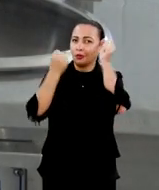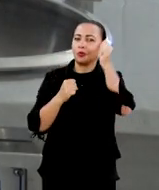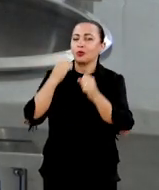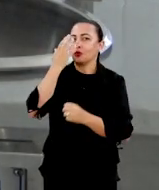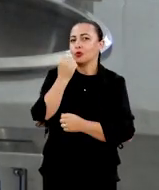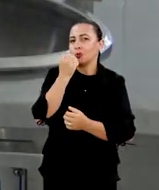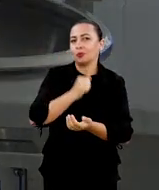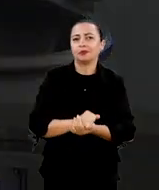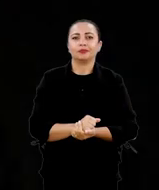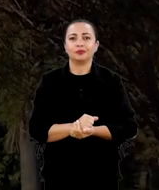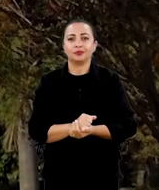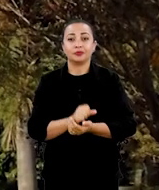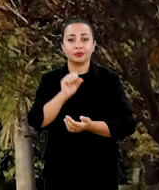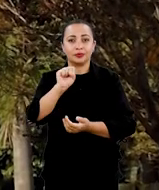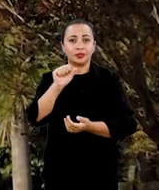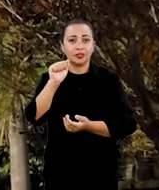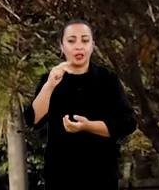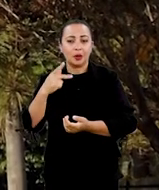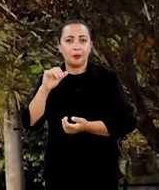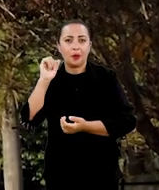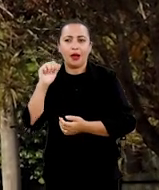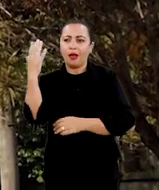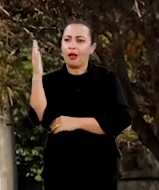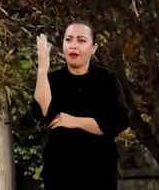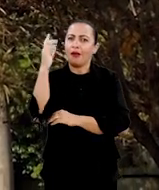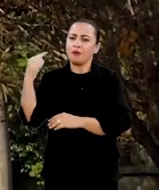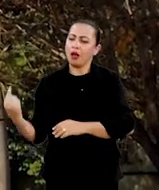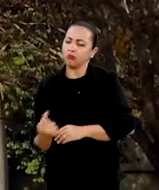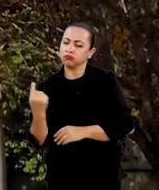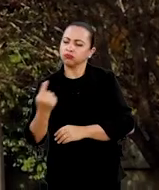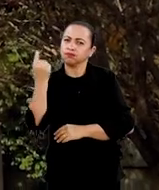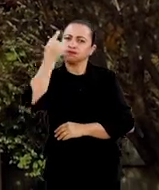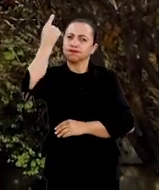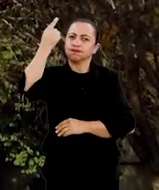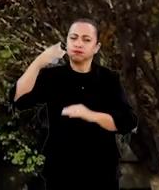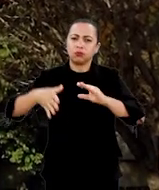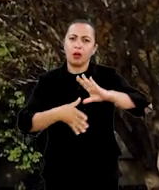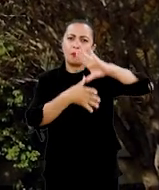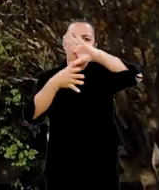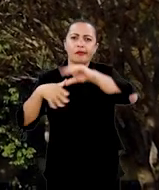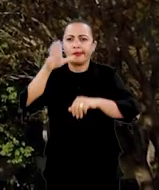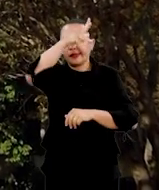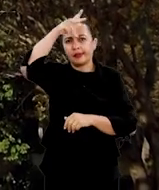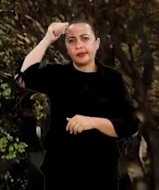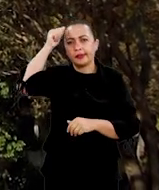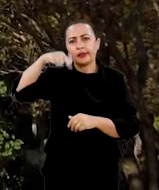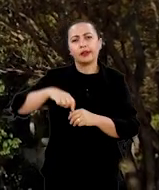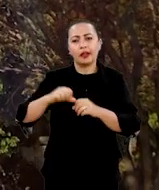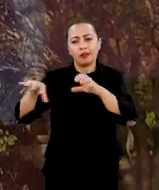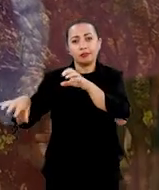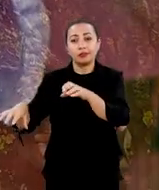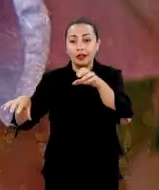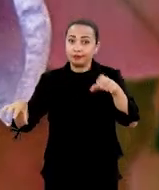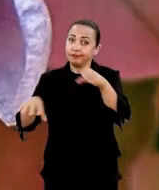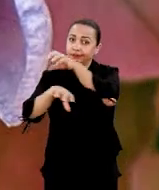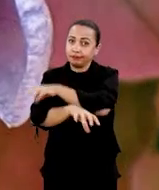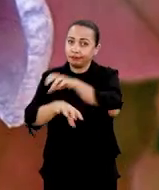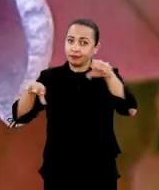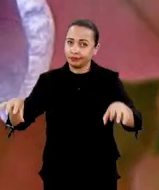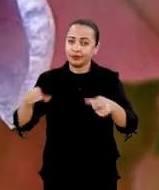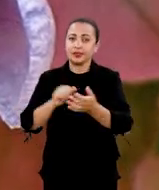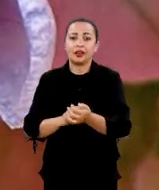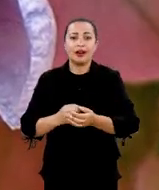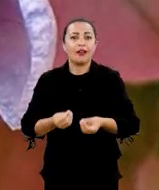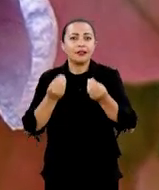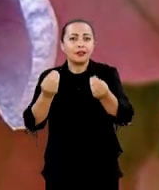indústria alimentícia. A sapucaia é uma árvore de grande porte aqui da Mata Atlântica, do sistema agroflorestal cabruca,